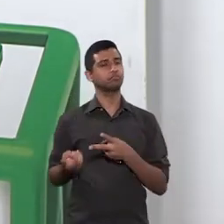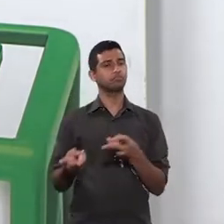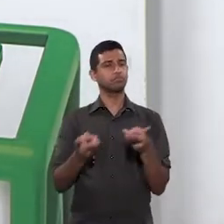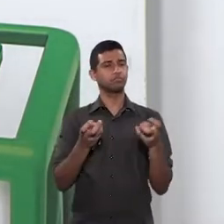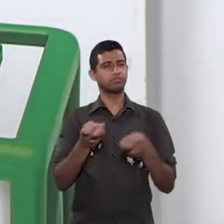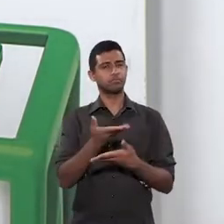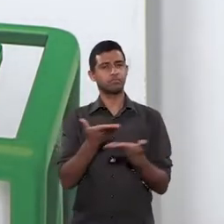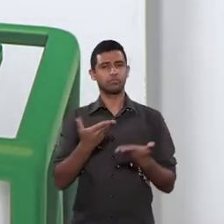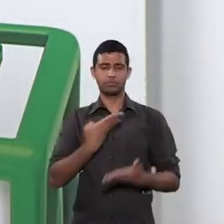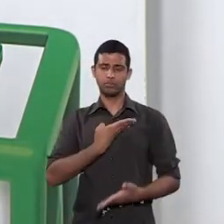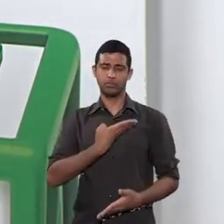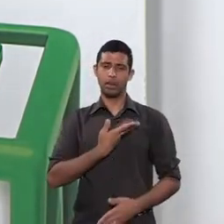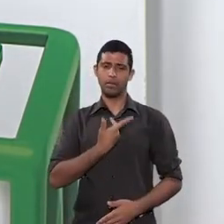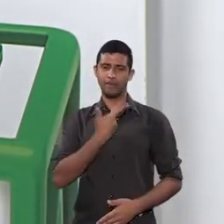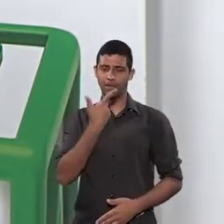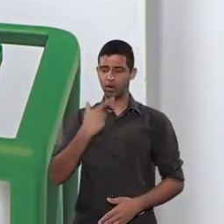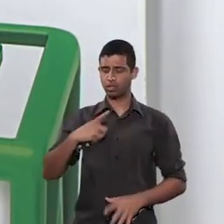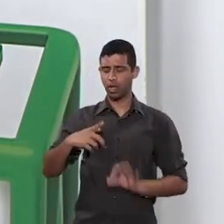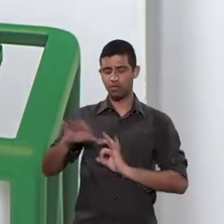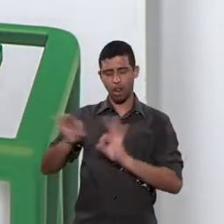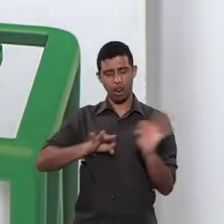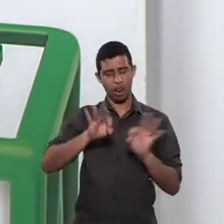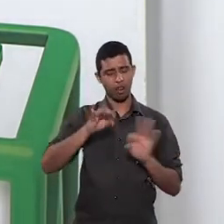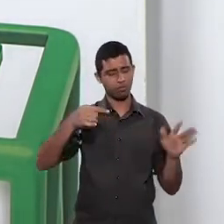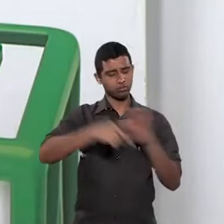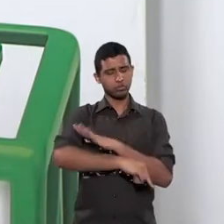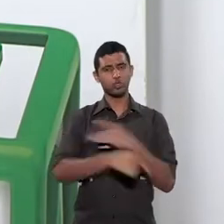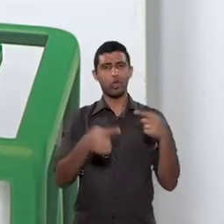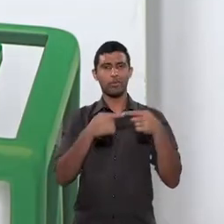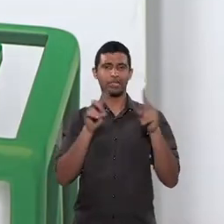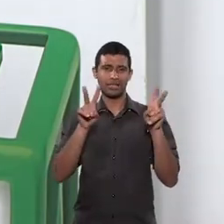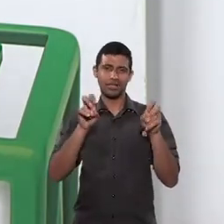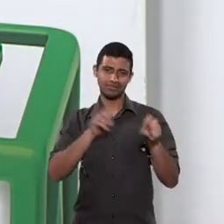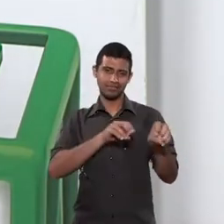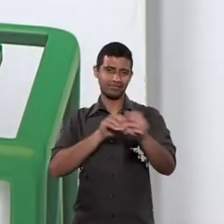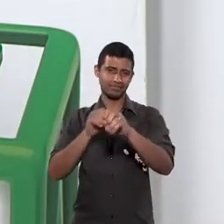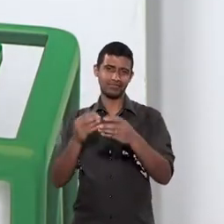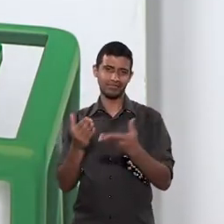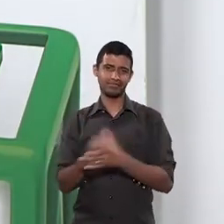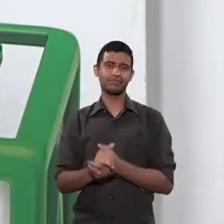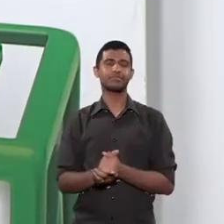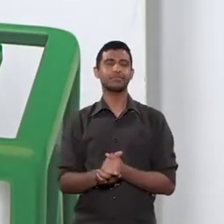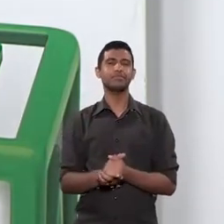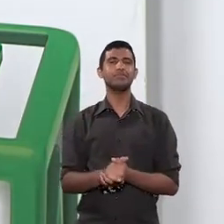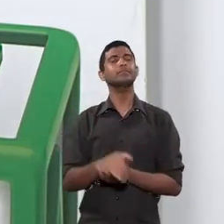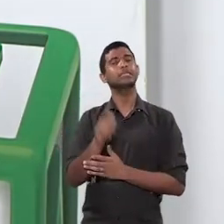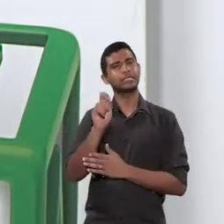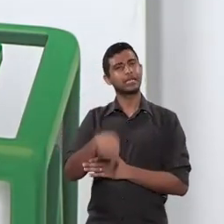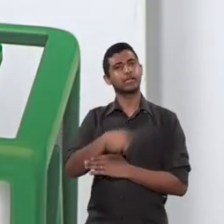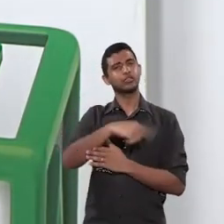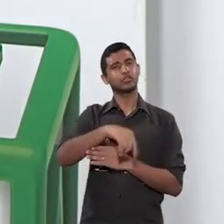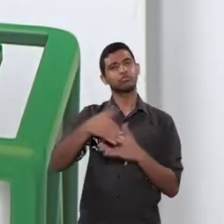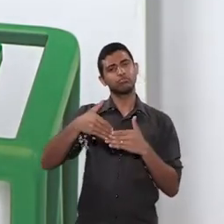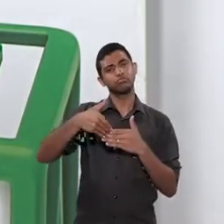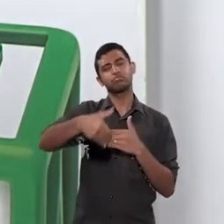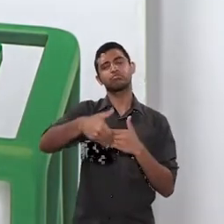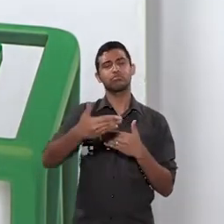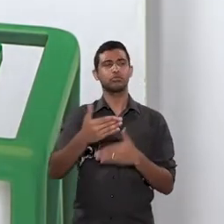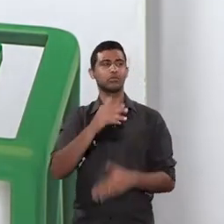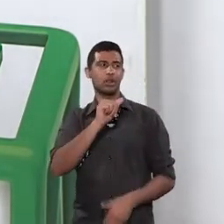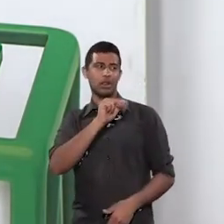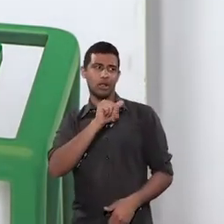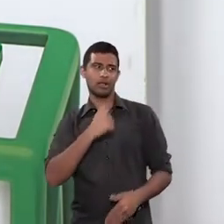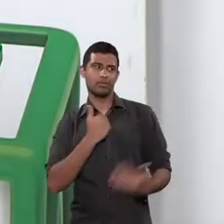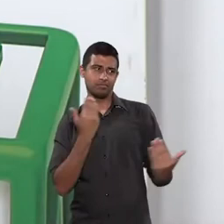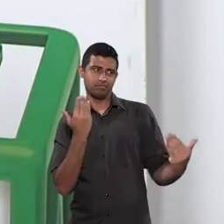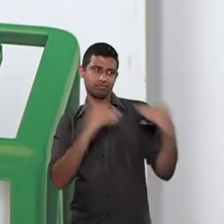bem colocou aqui os colegas, a gente tem que ter um processo aprofundado de educação. E a gente pode voltar a falar aqui mais à frente aqui, aí